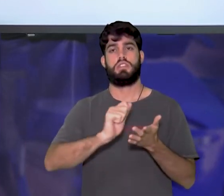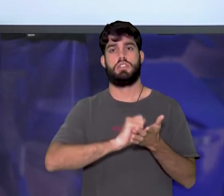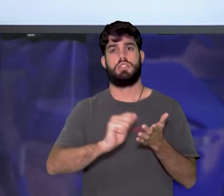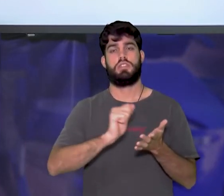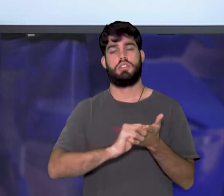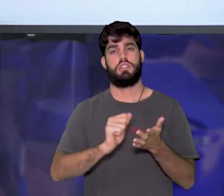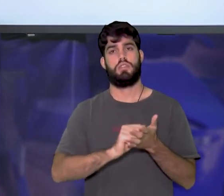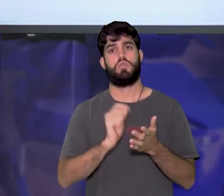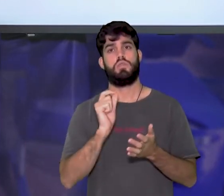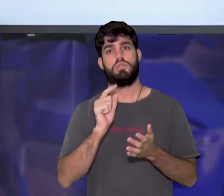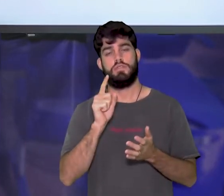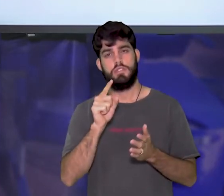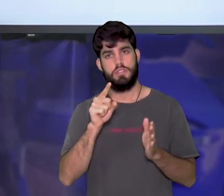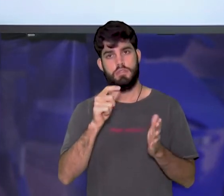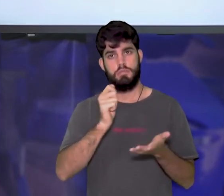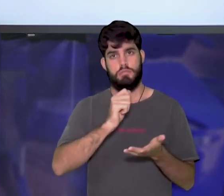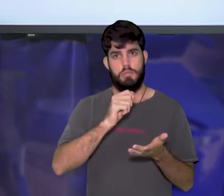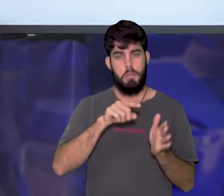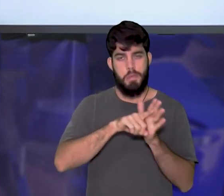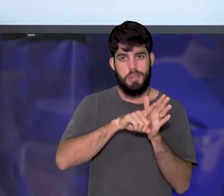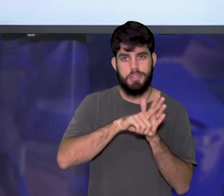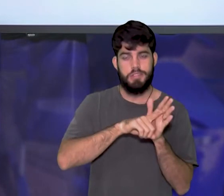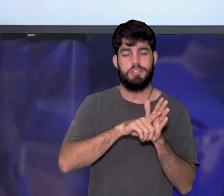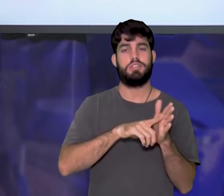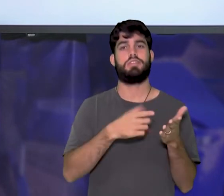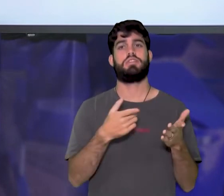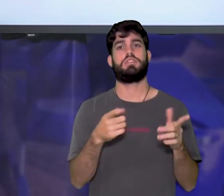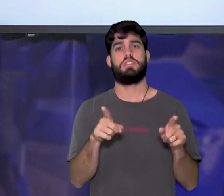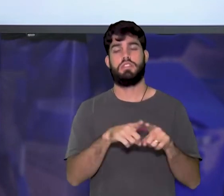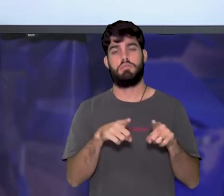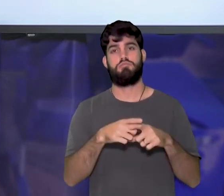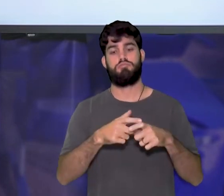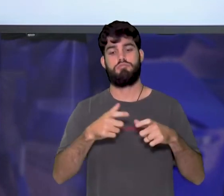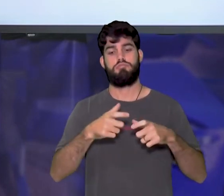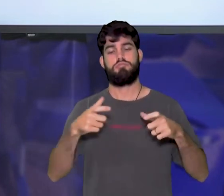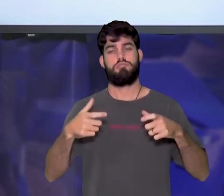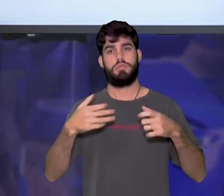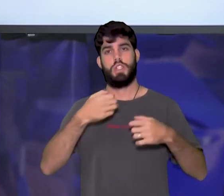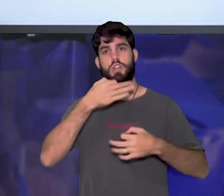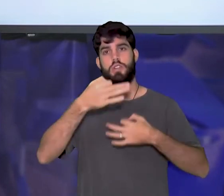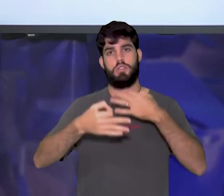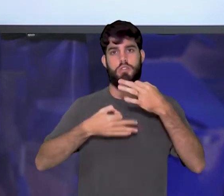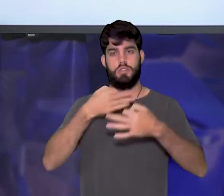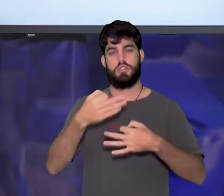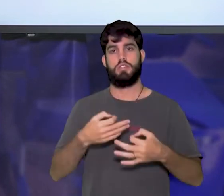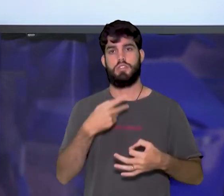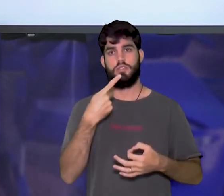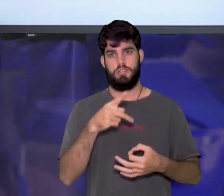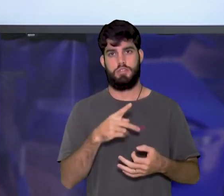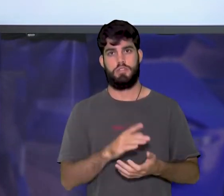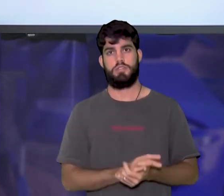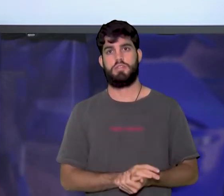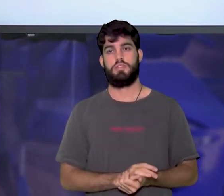pesquisaram e ampliem aí os seus argumentos para convencer o seu interlocutor.